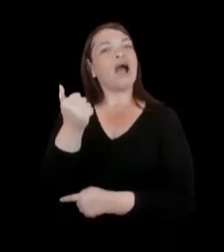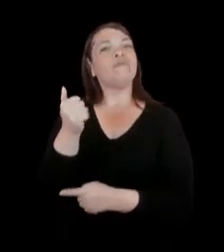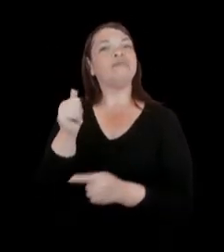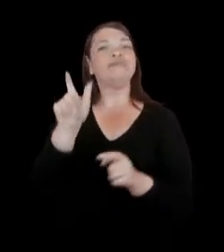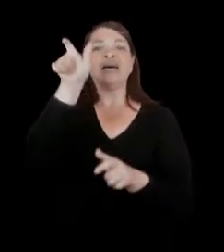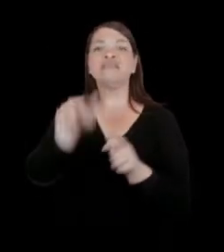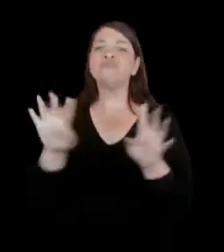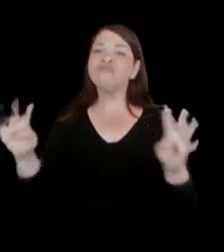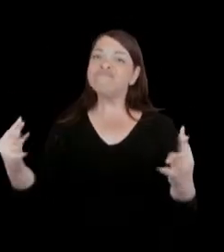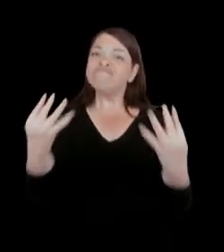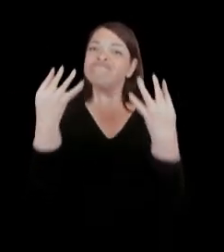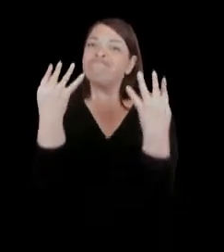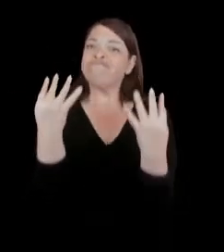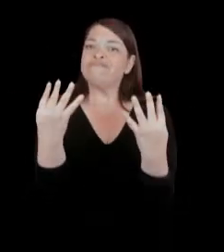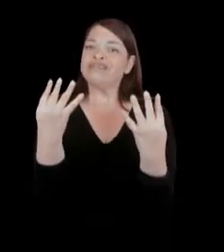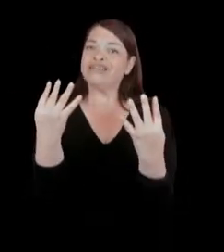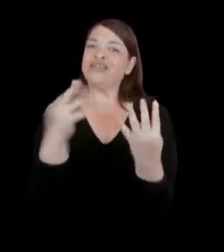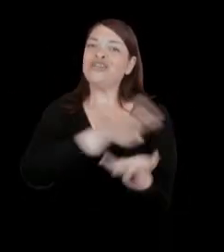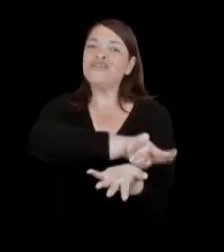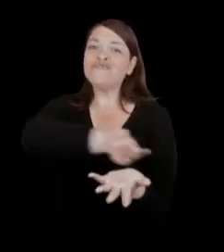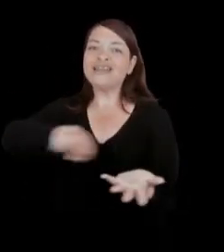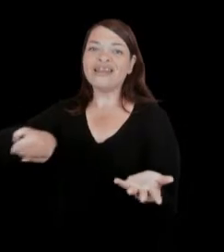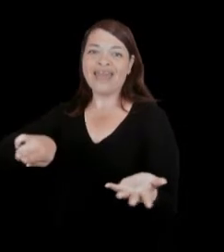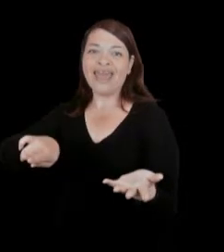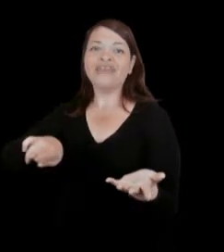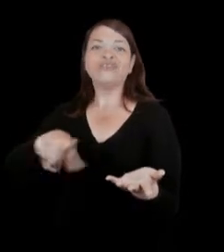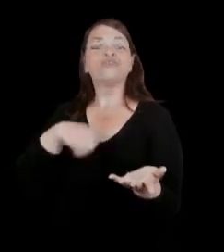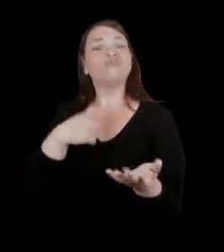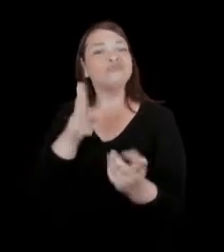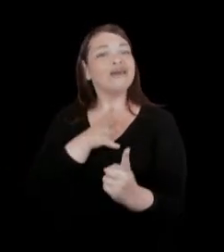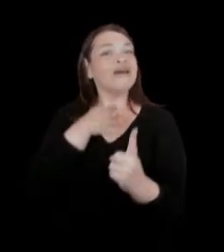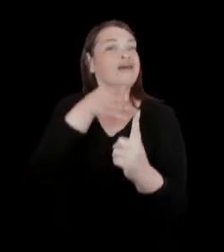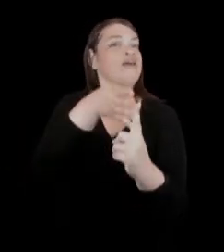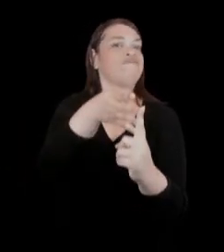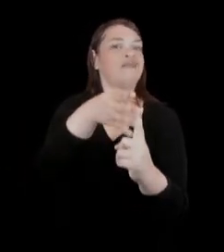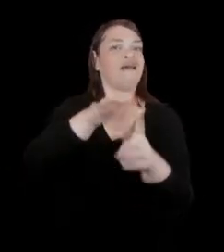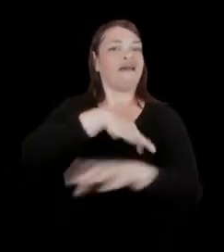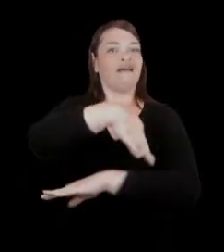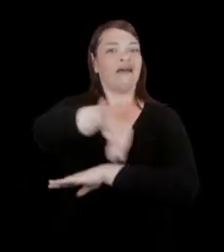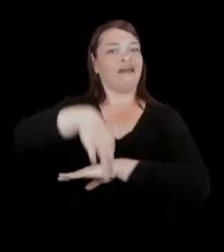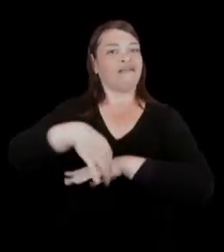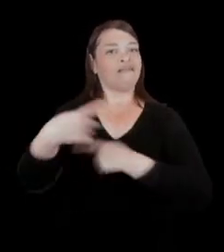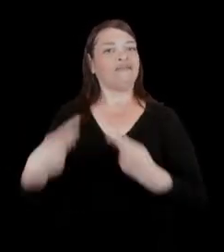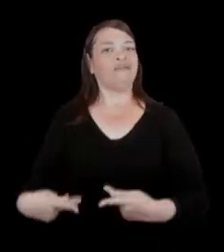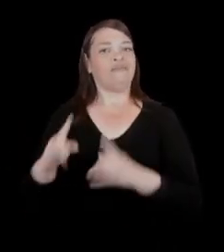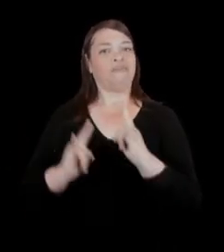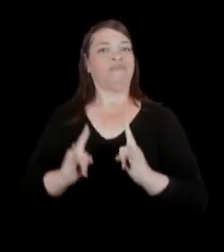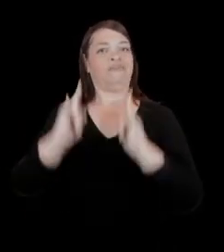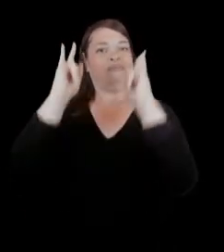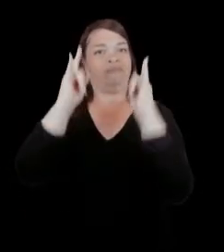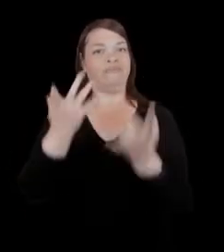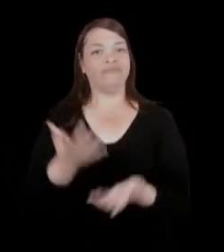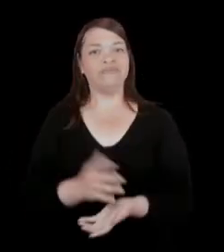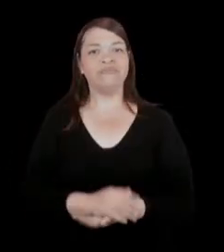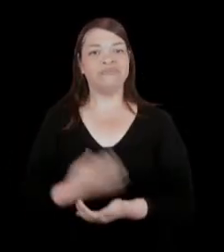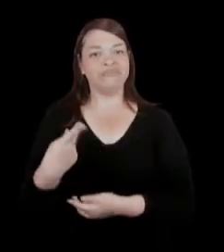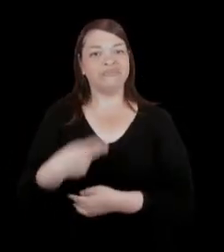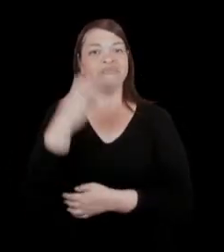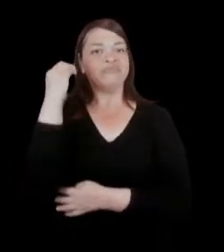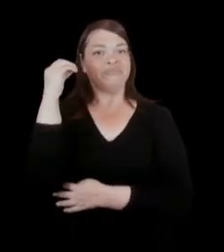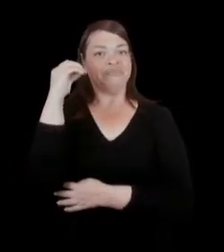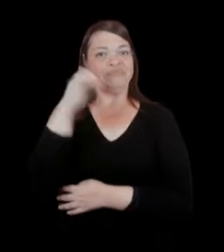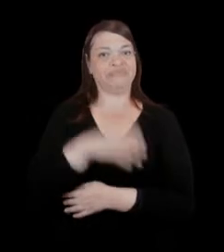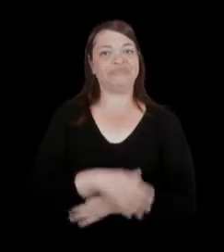bastante diverso, criando uma referência arquitetônica em Porto Alegre. Parte do jardim externo do salão de eventos com muitas plantas. Na